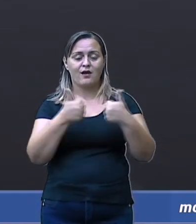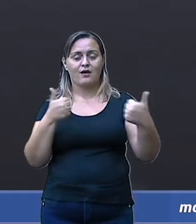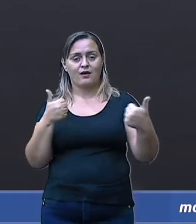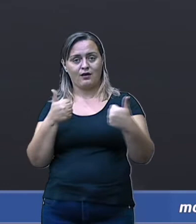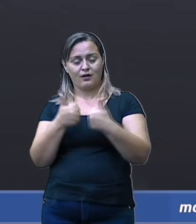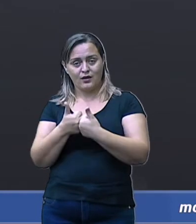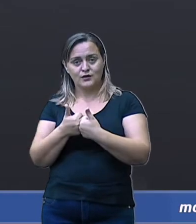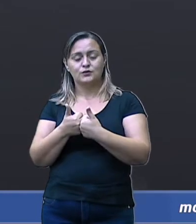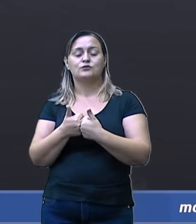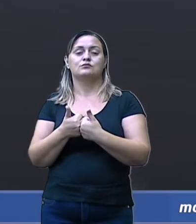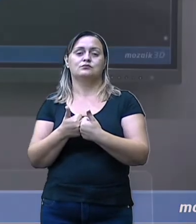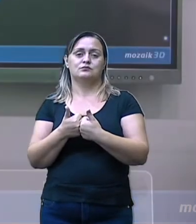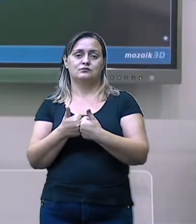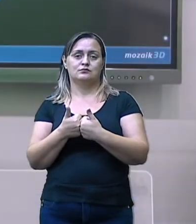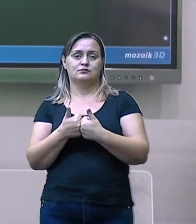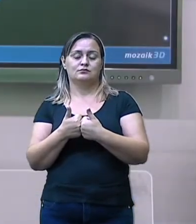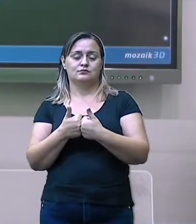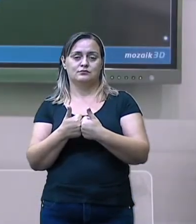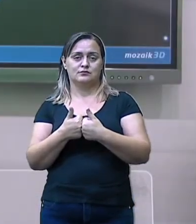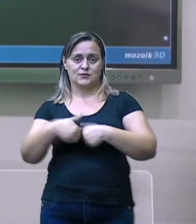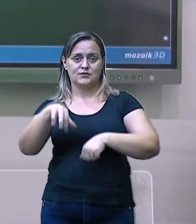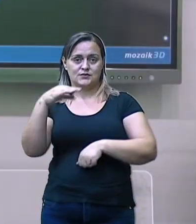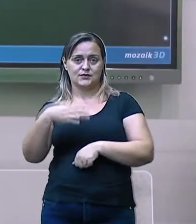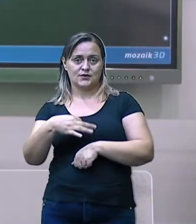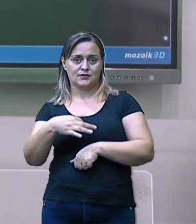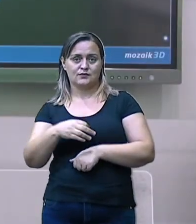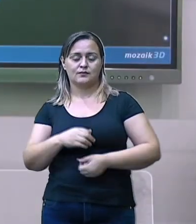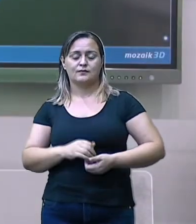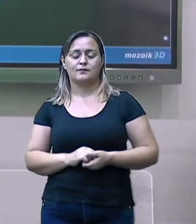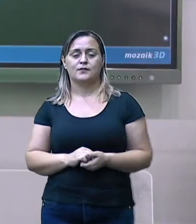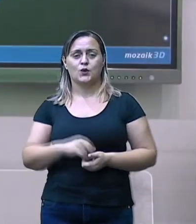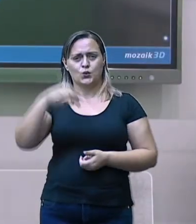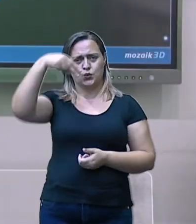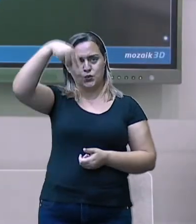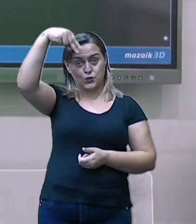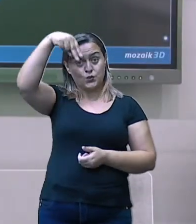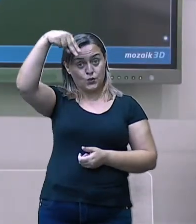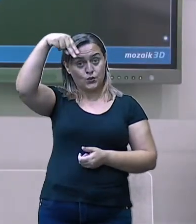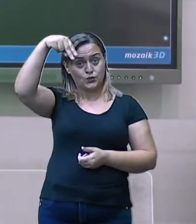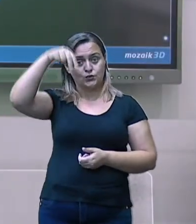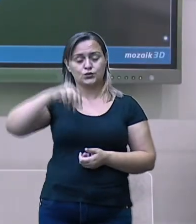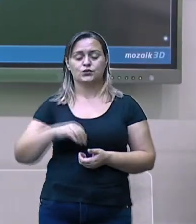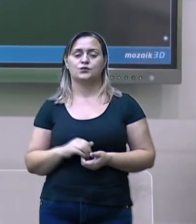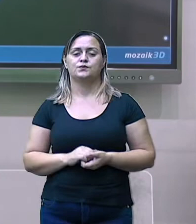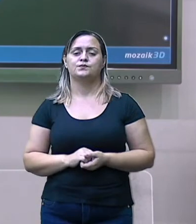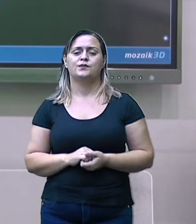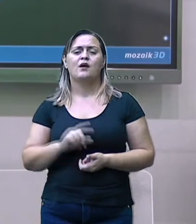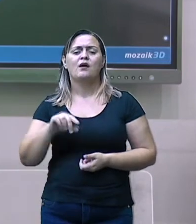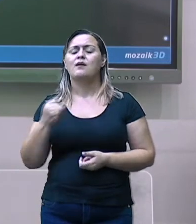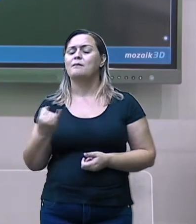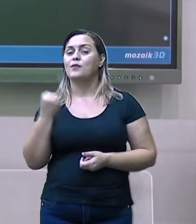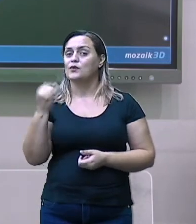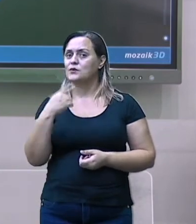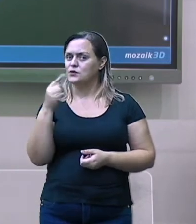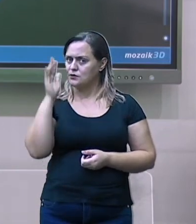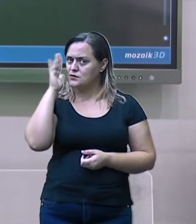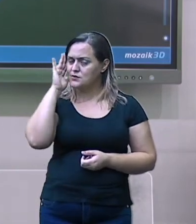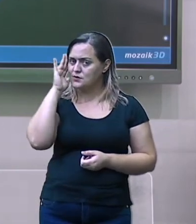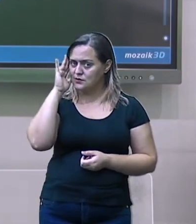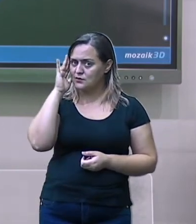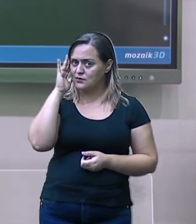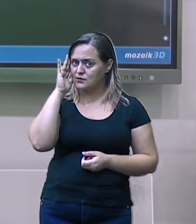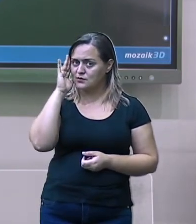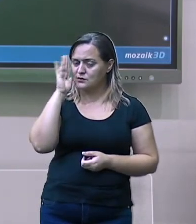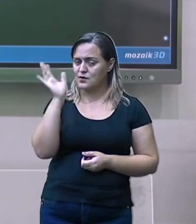nas altas latitudes do Polo. E é importante a gente entender isso, ok?